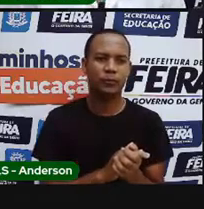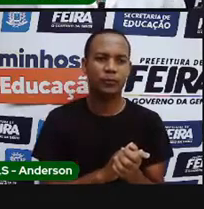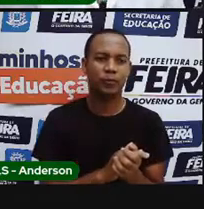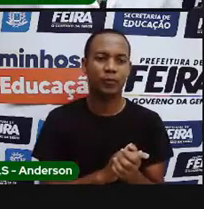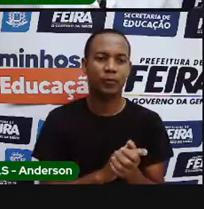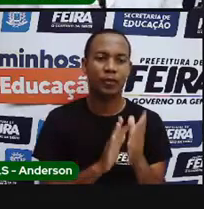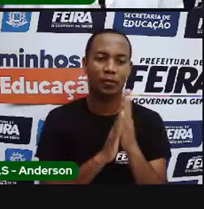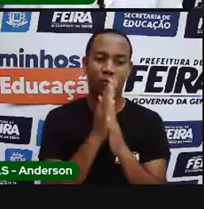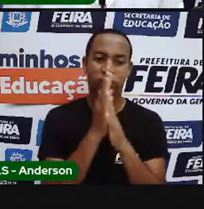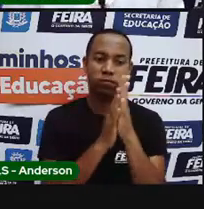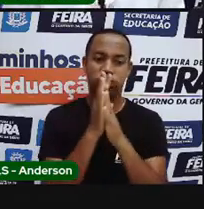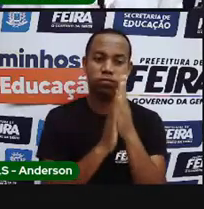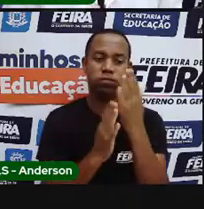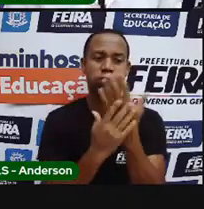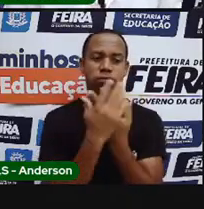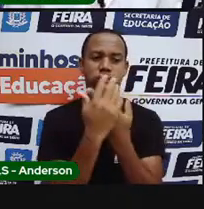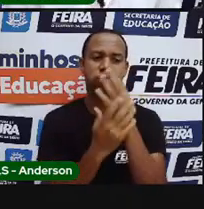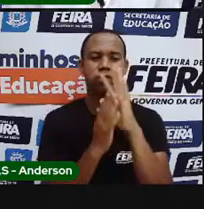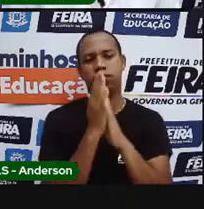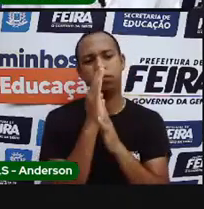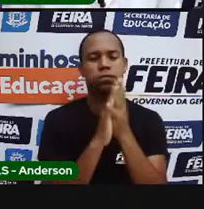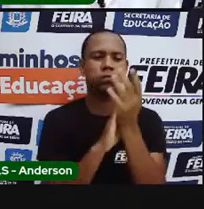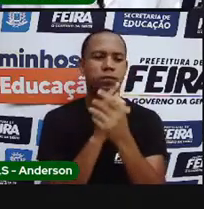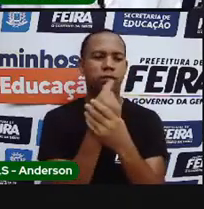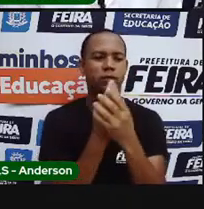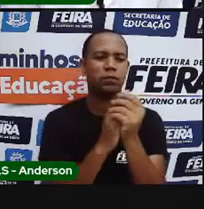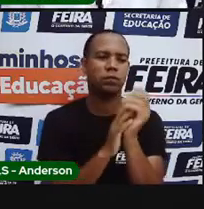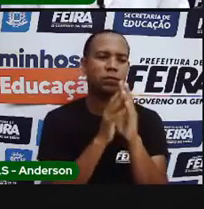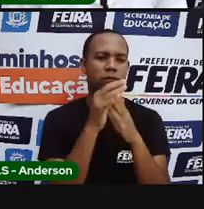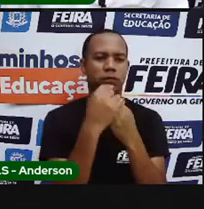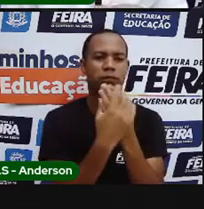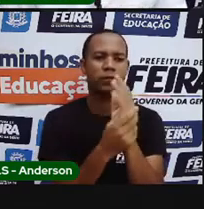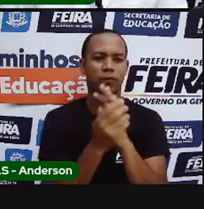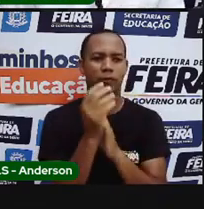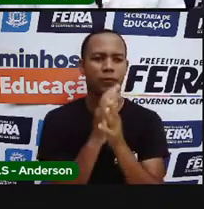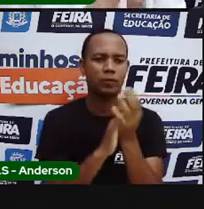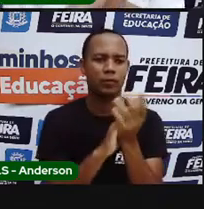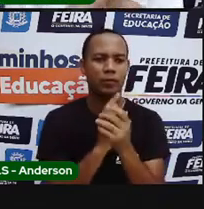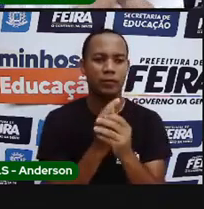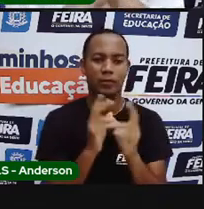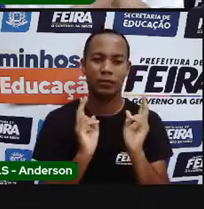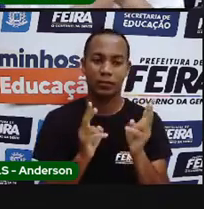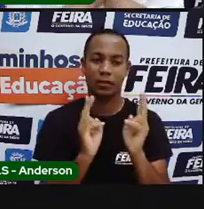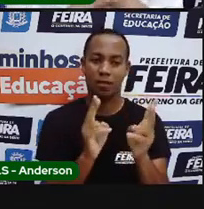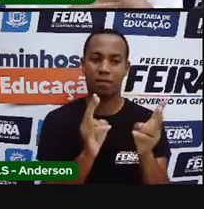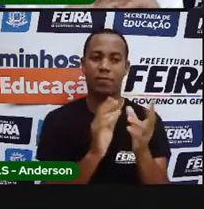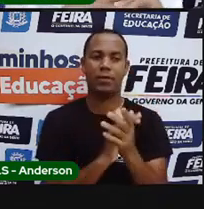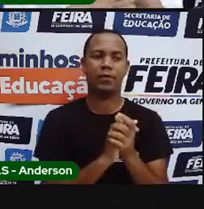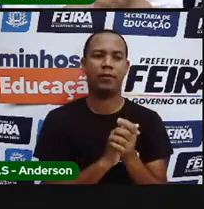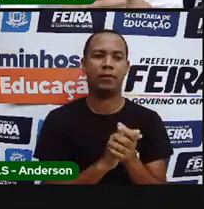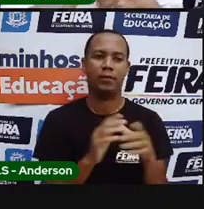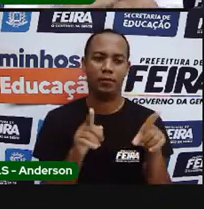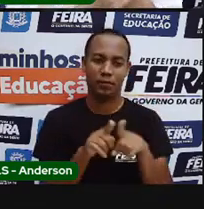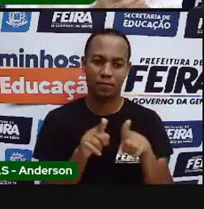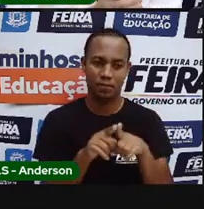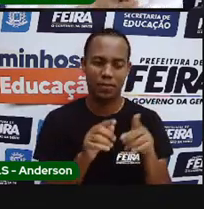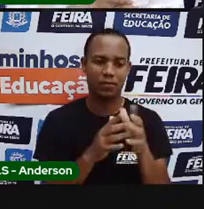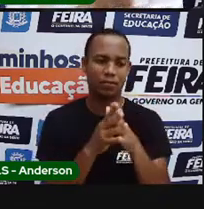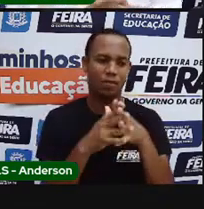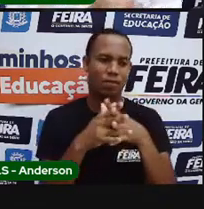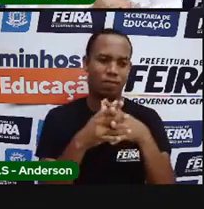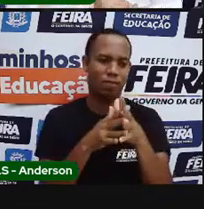Lavem as mãos A Pró viu aí também que o pessoal está afinando Olha a Pró lava a mão Lavem as mãos Os outros